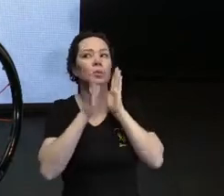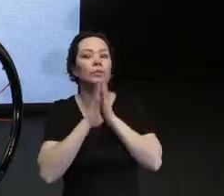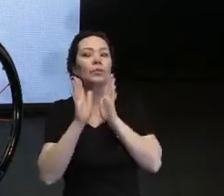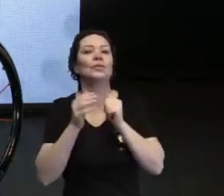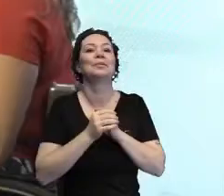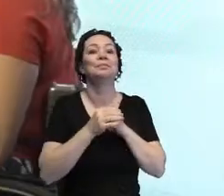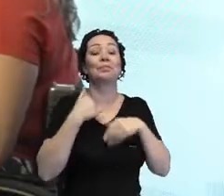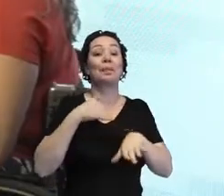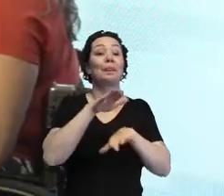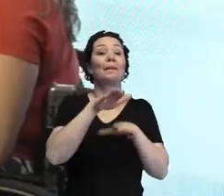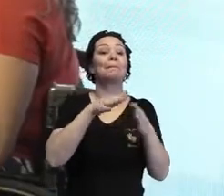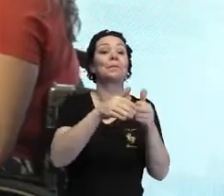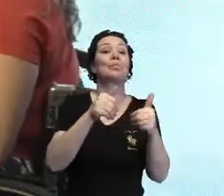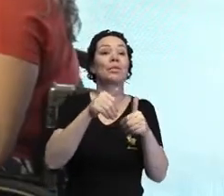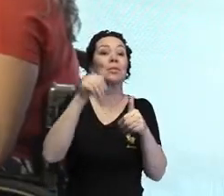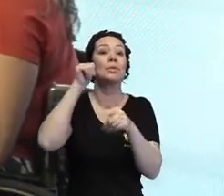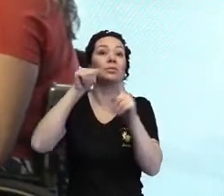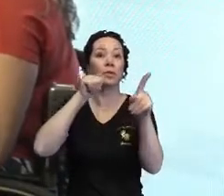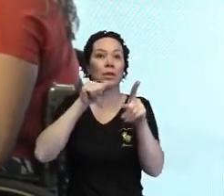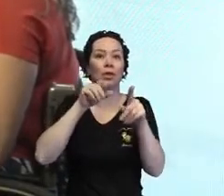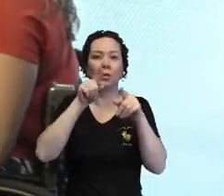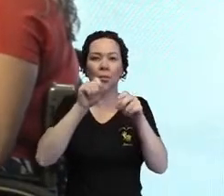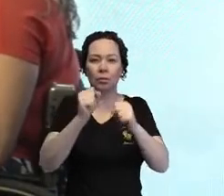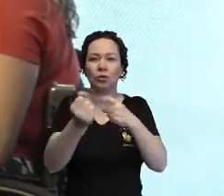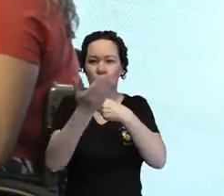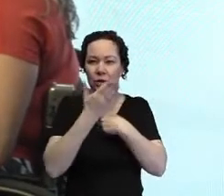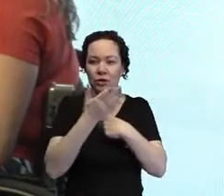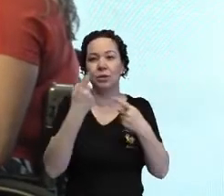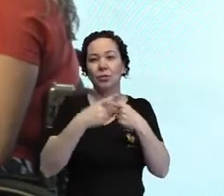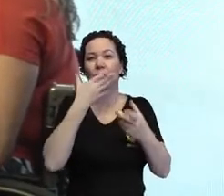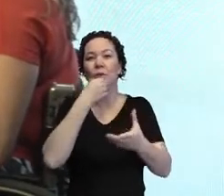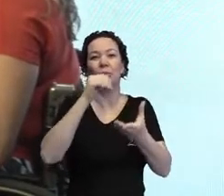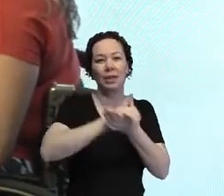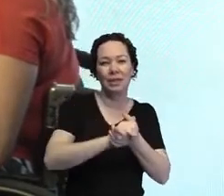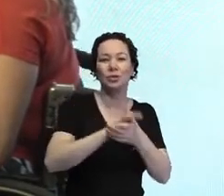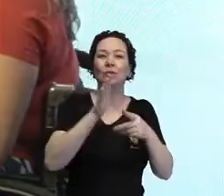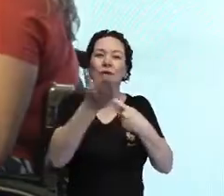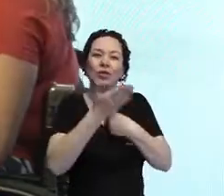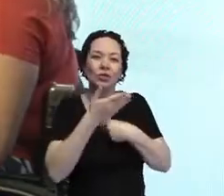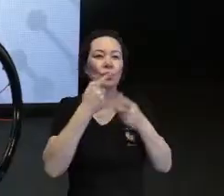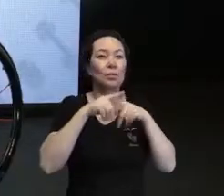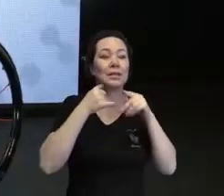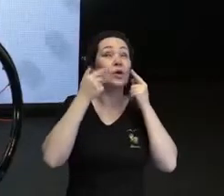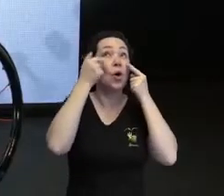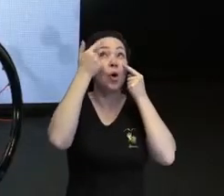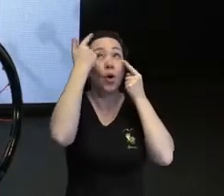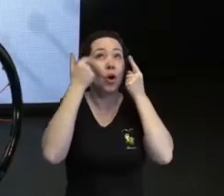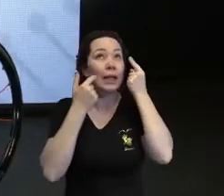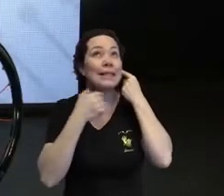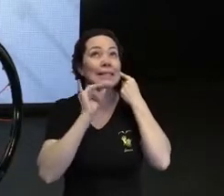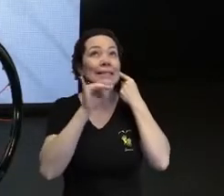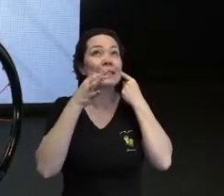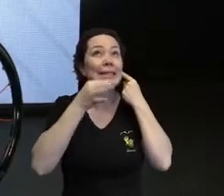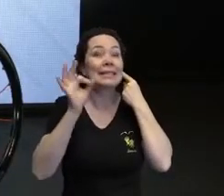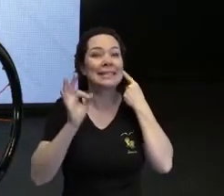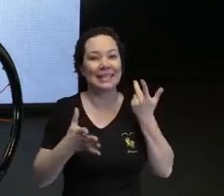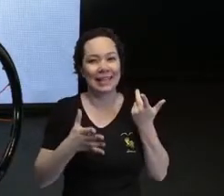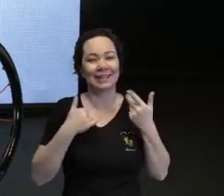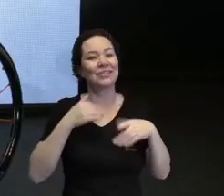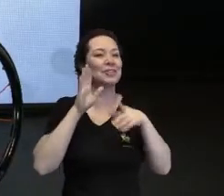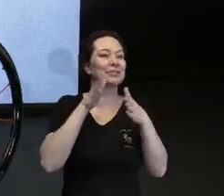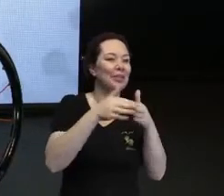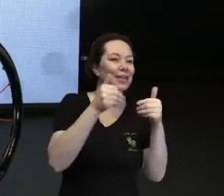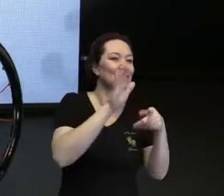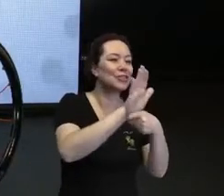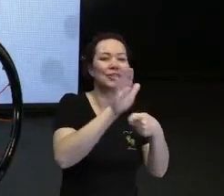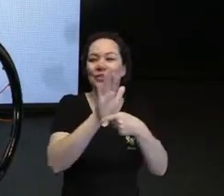eu pedi para as meninas que estavam no camarim, eu falei, gente, dá uma ajudada aqui, que meu marido ajudou, mas eventualmente dá uma passada, né? Então, a gente vai pedindo ajuda,